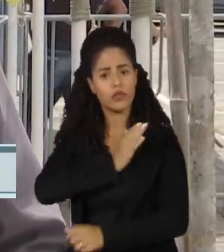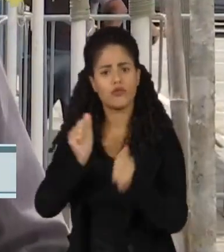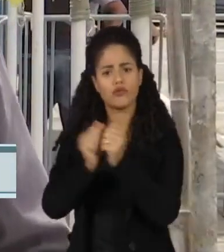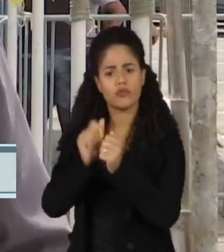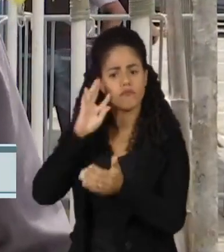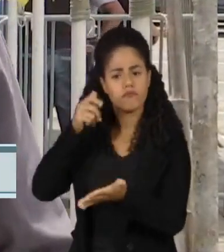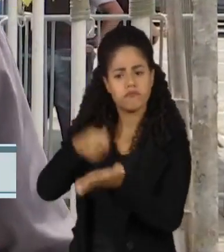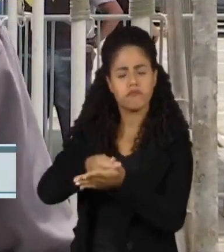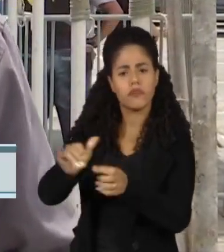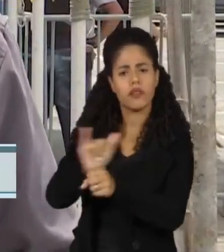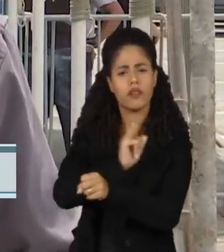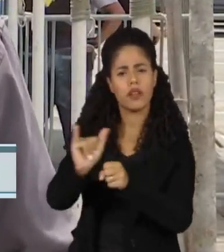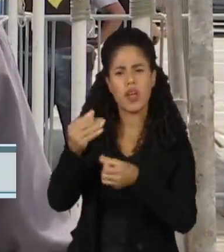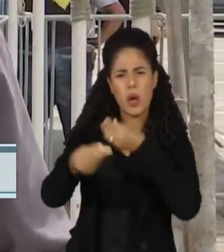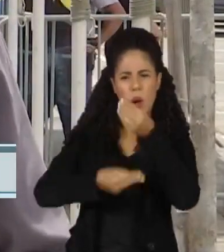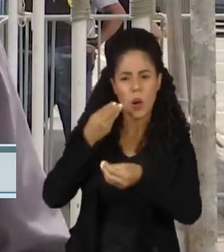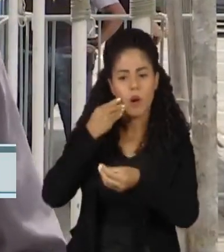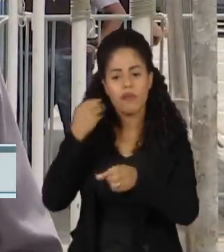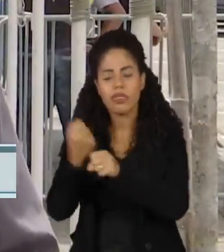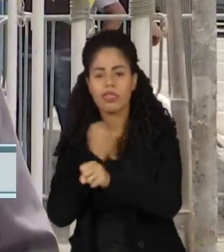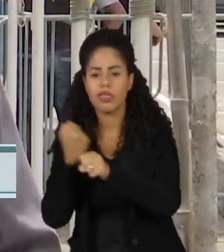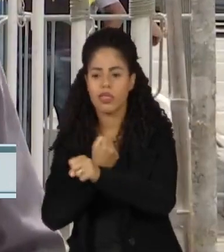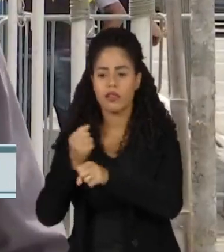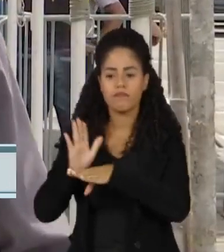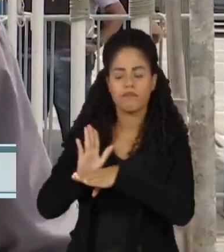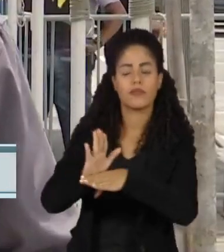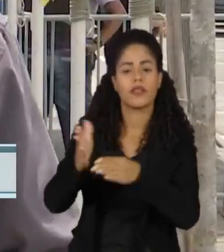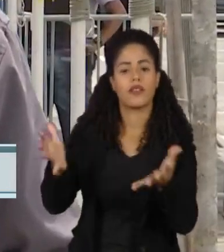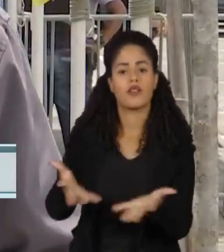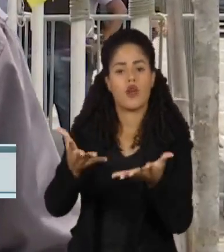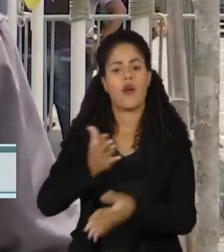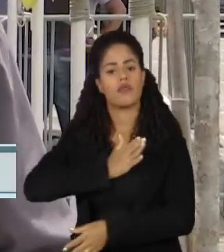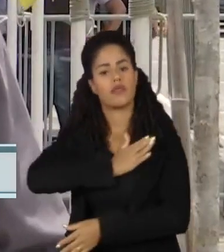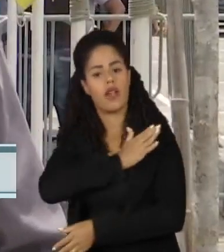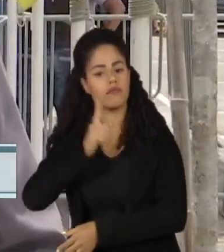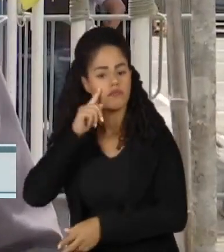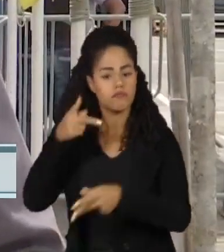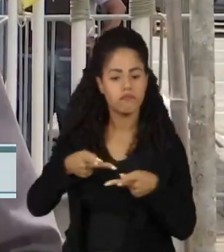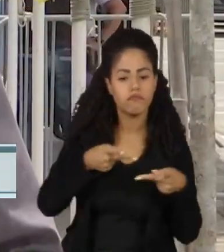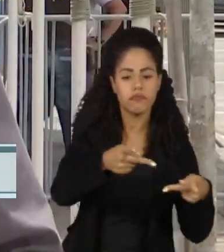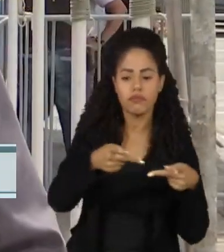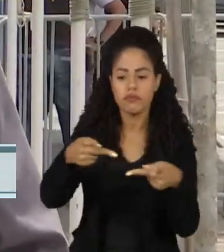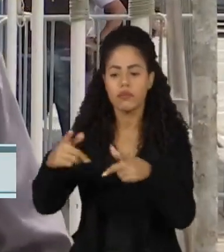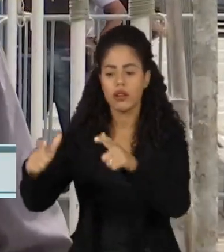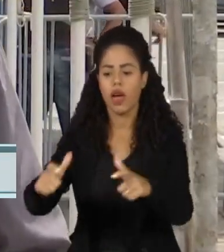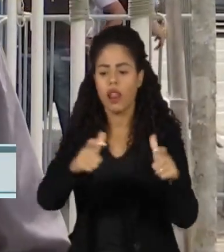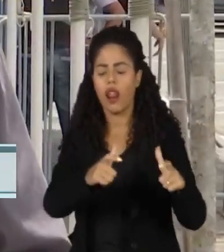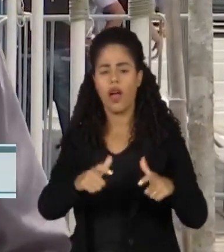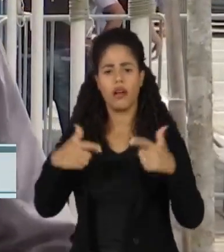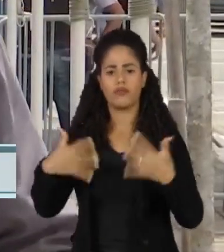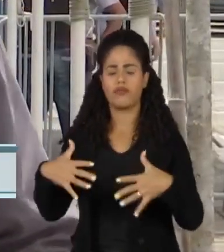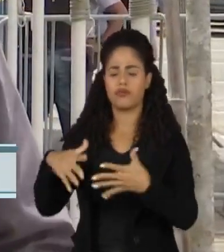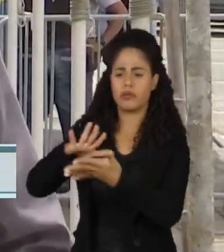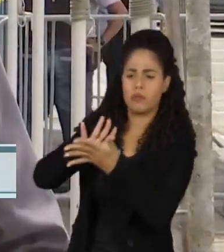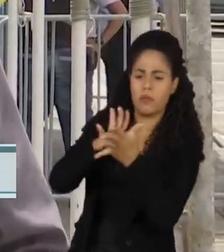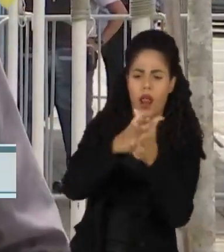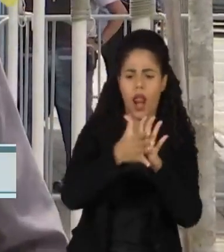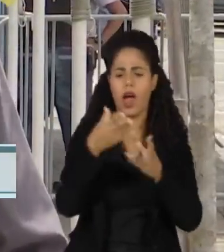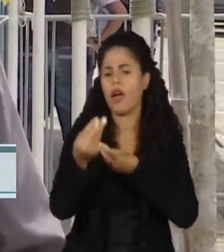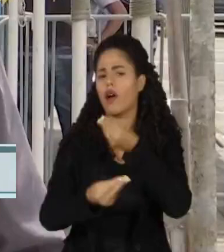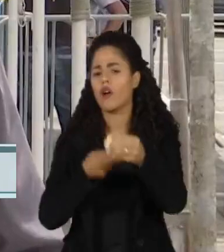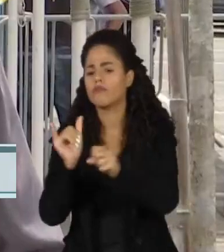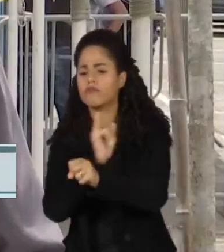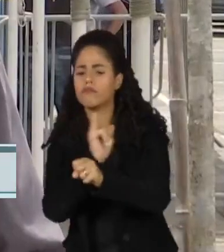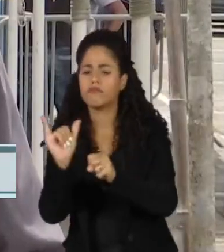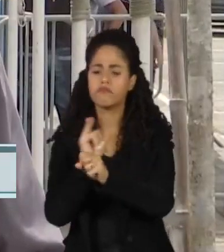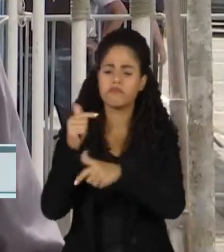definir estratégias também sobre possíveis reforços e o comandante do Exército também deve visitar essas áreas mais afetadas para ver como estão sendo feitos